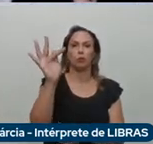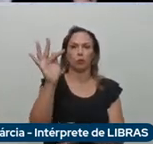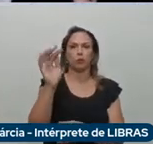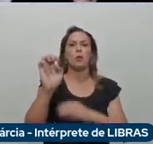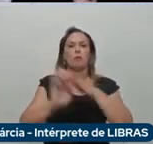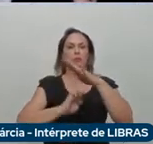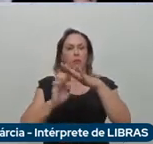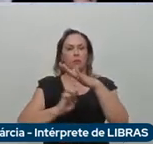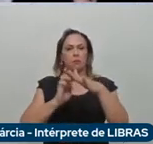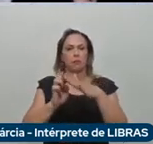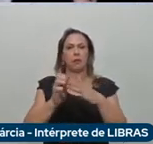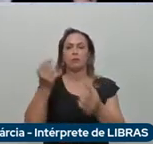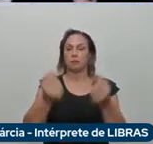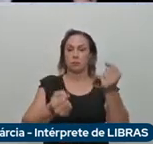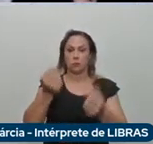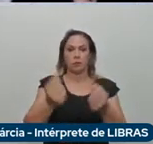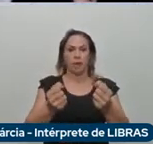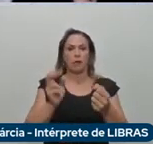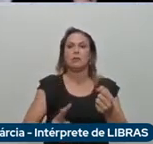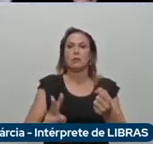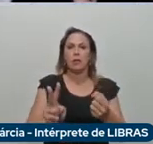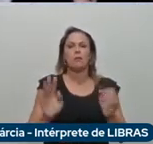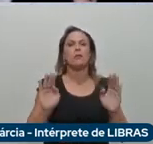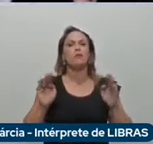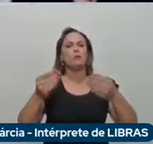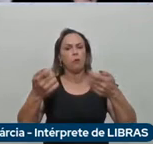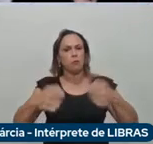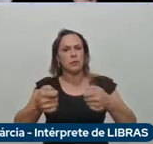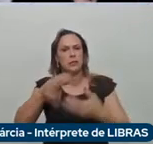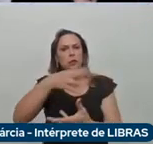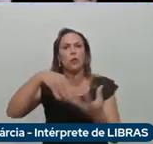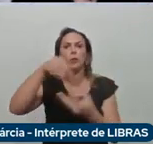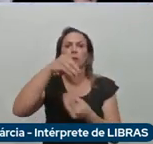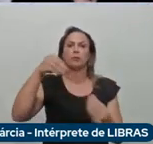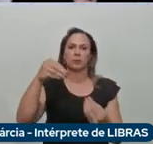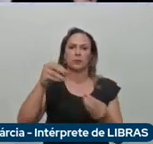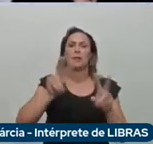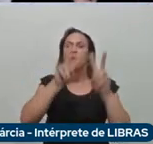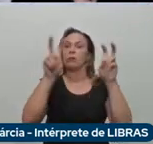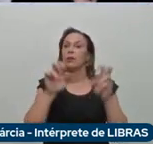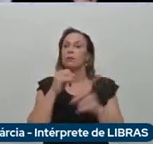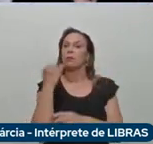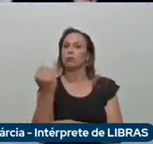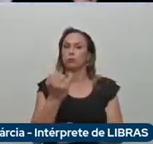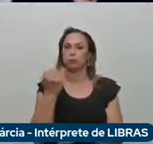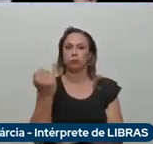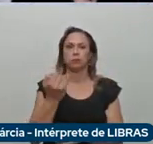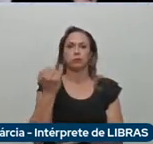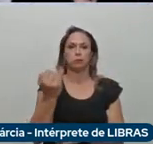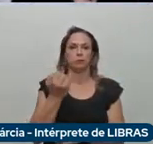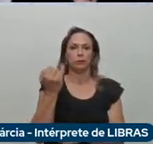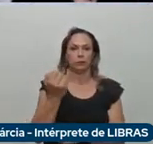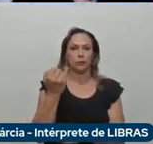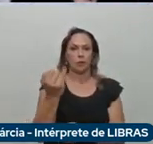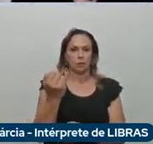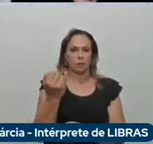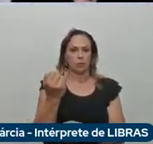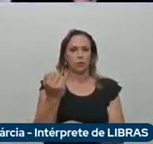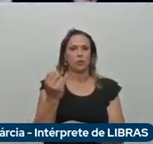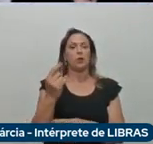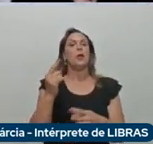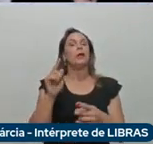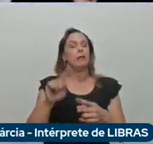mais do que isso, pela sustentabilidade, que são temas importantíssimos que nós acreditamos que o senhor vai nos